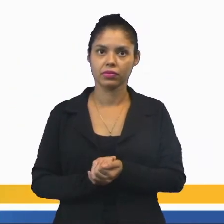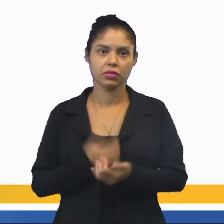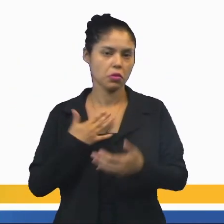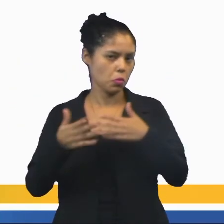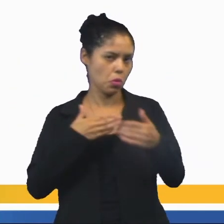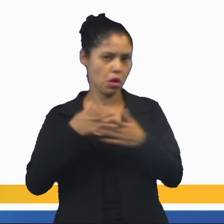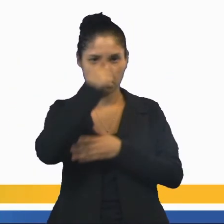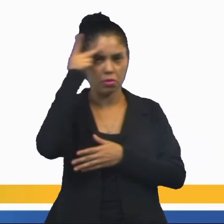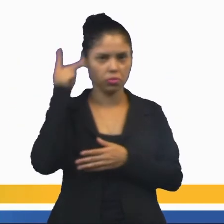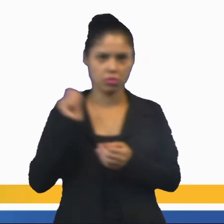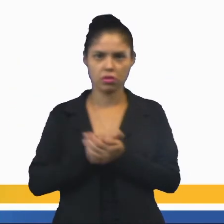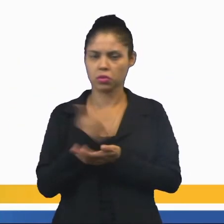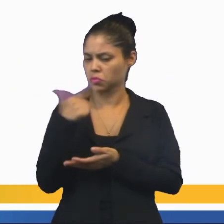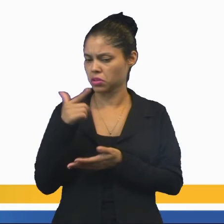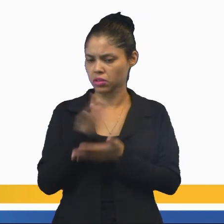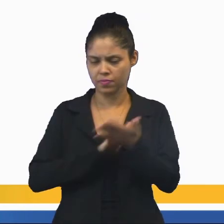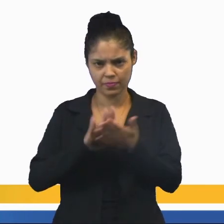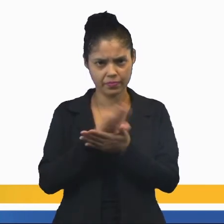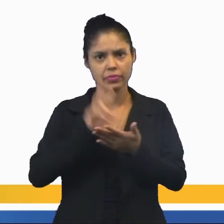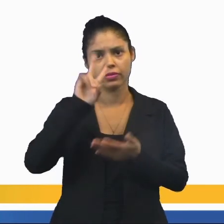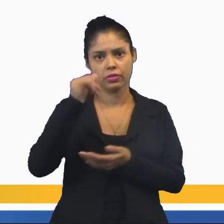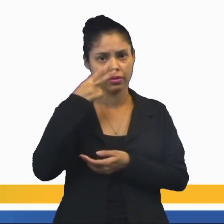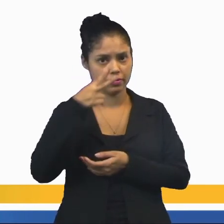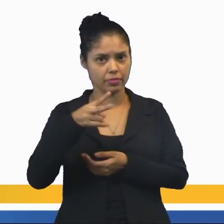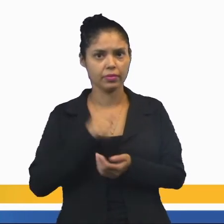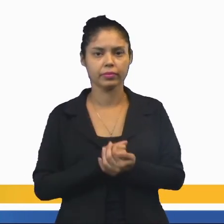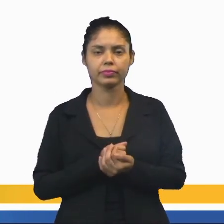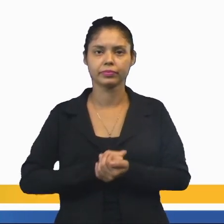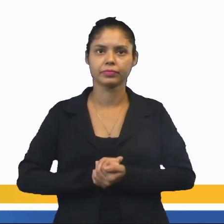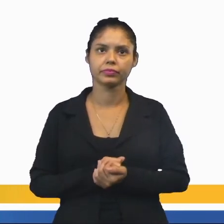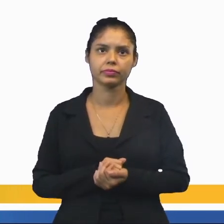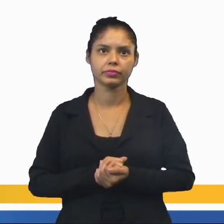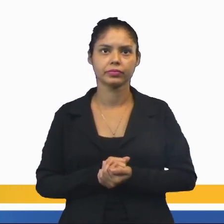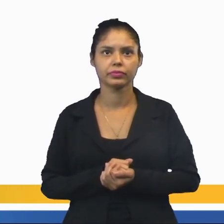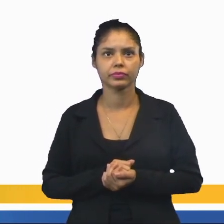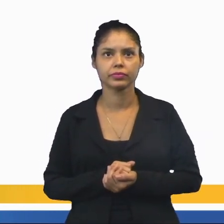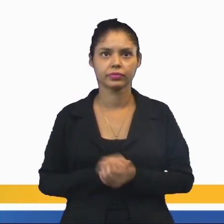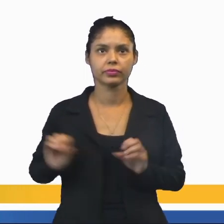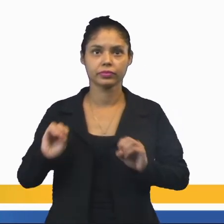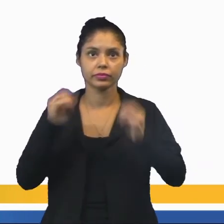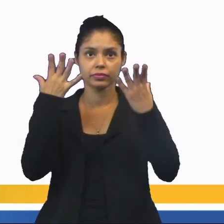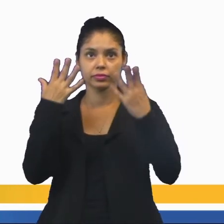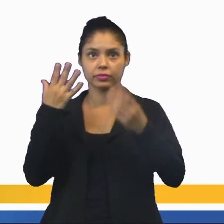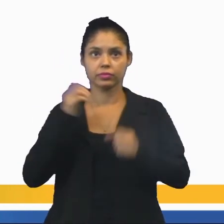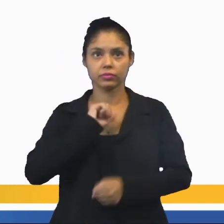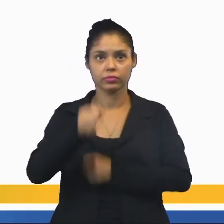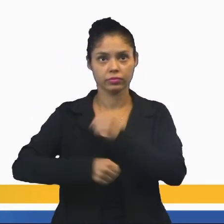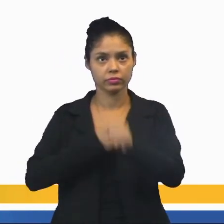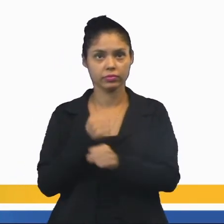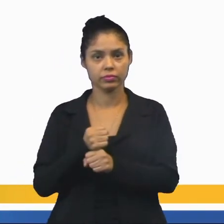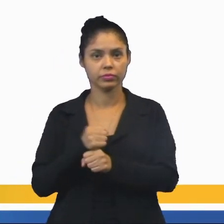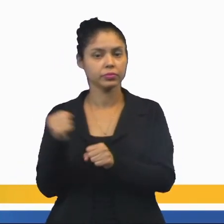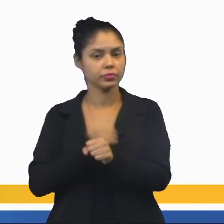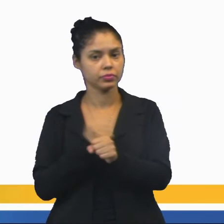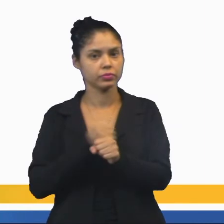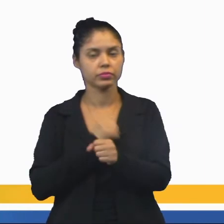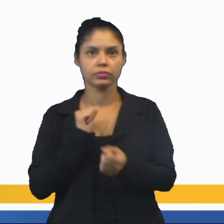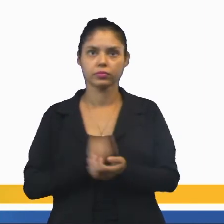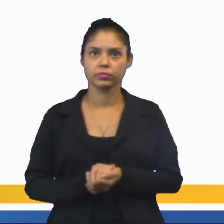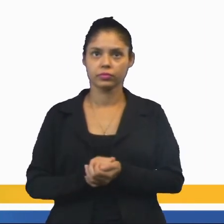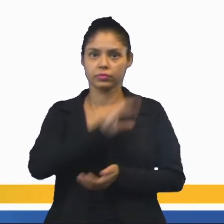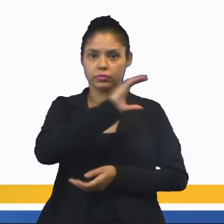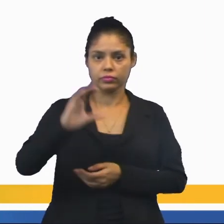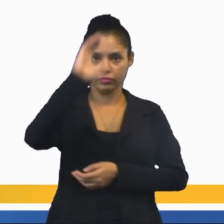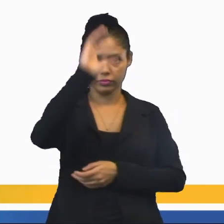pessoas, até pessoas que não têm religião nenhuma, vão e dela participam. A chamada festa da virada do ano em Copacabana. O catolicismo